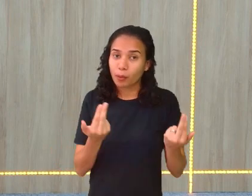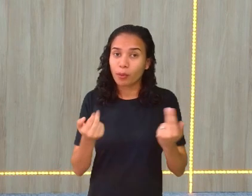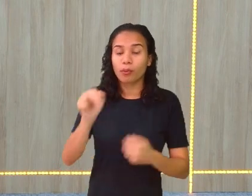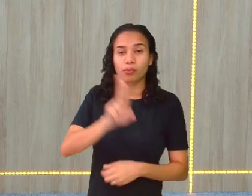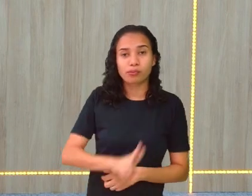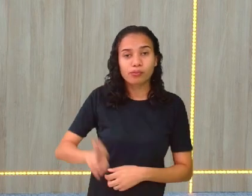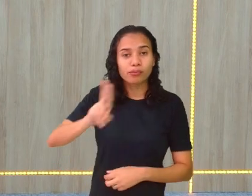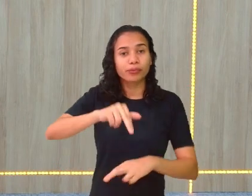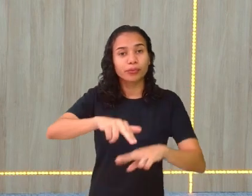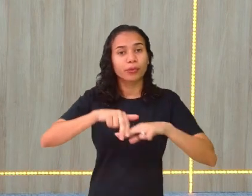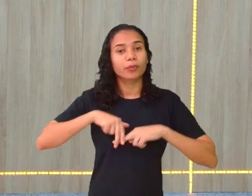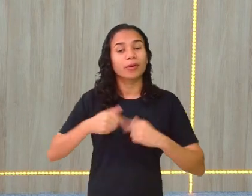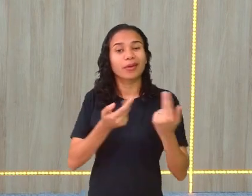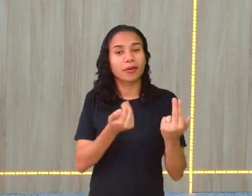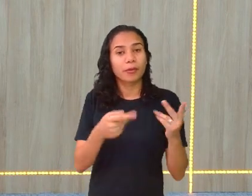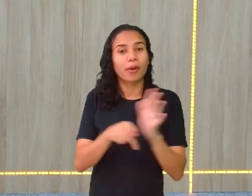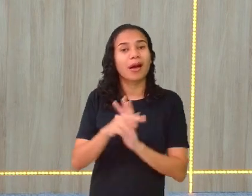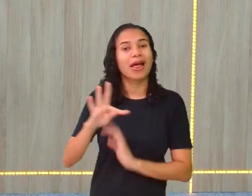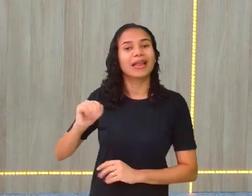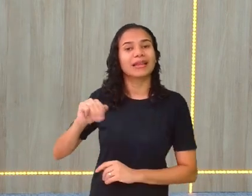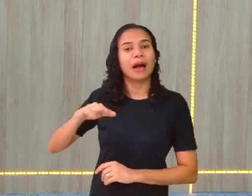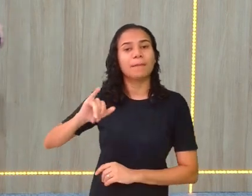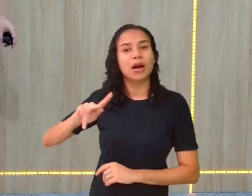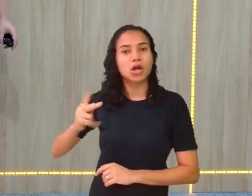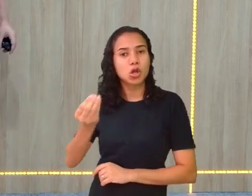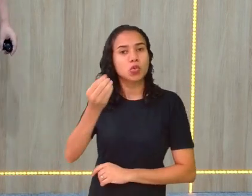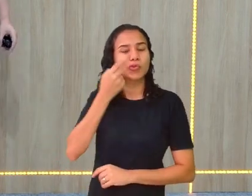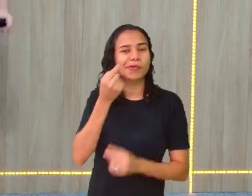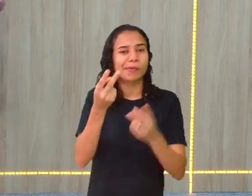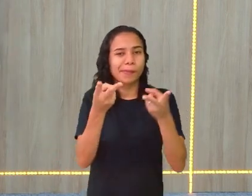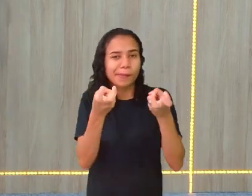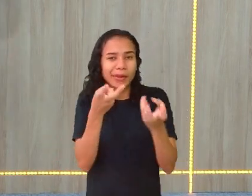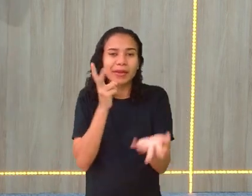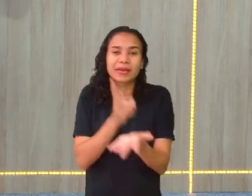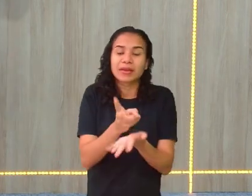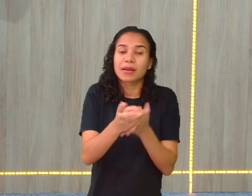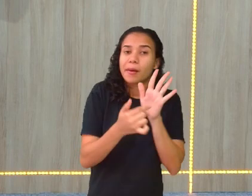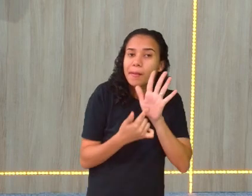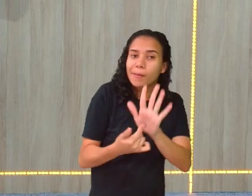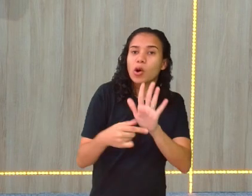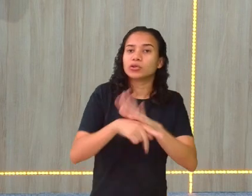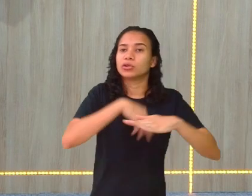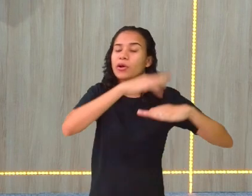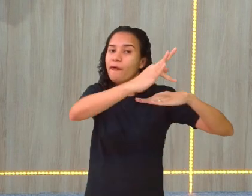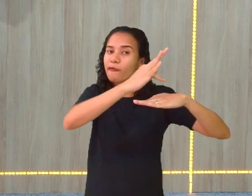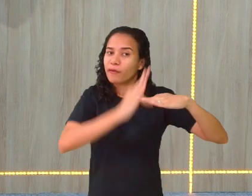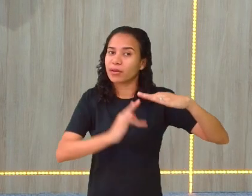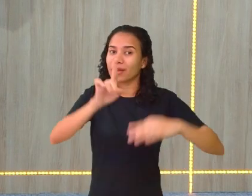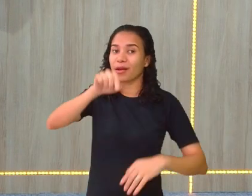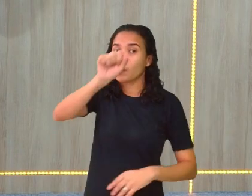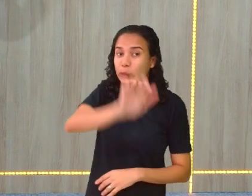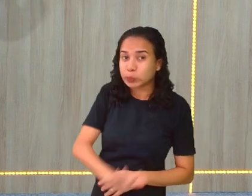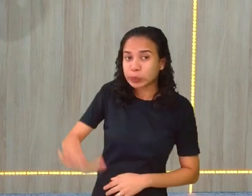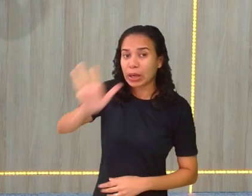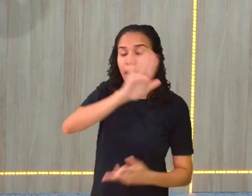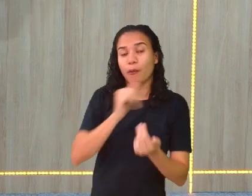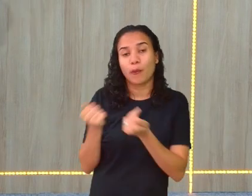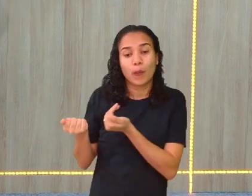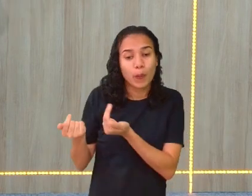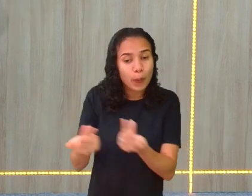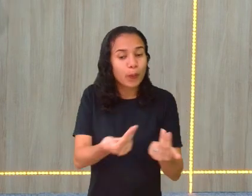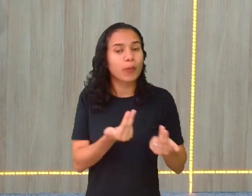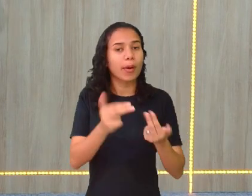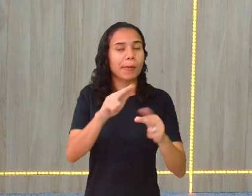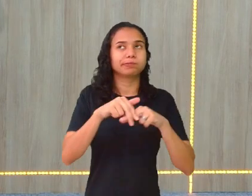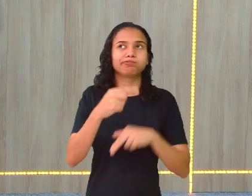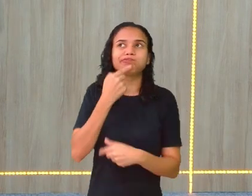Então, o mesmo tamanho. Veja que toda vez que eu represento uma fração, eu represento o todo do mesmo tamanho. Então,